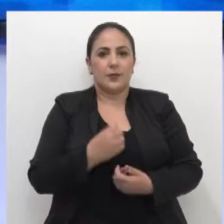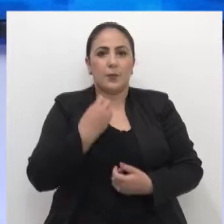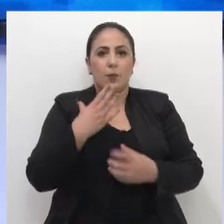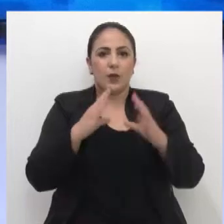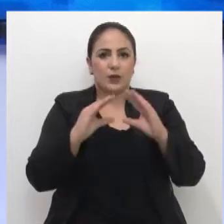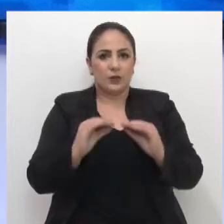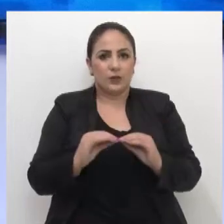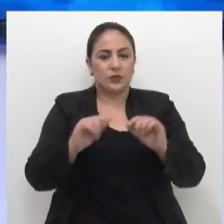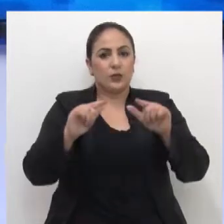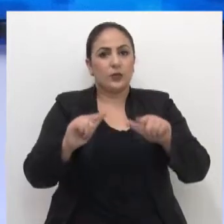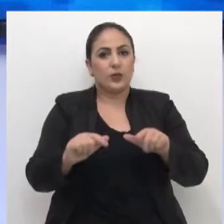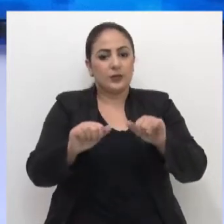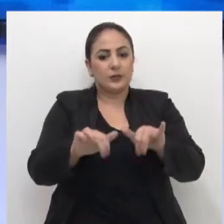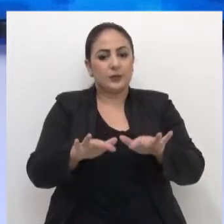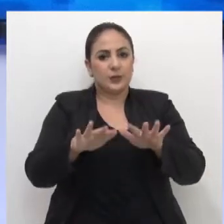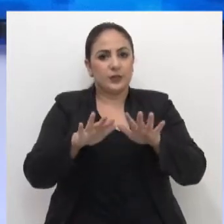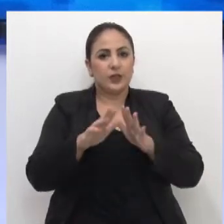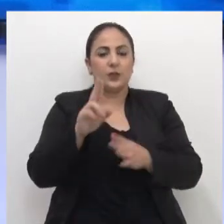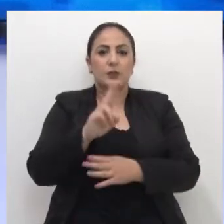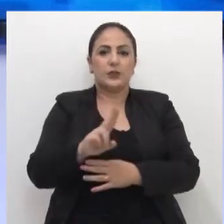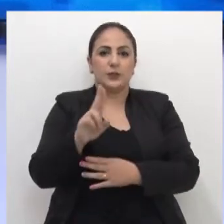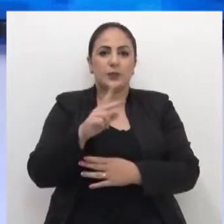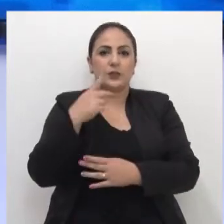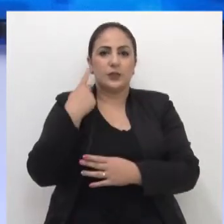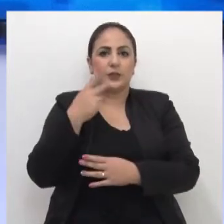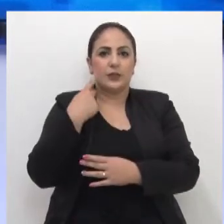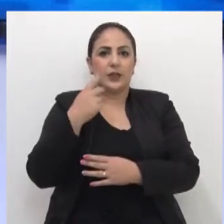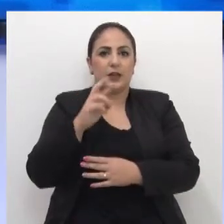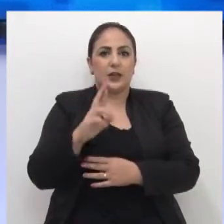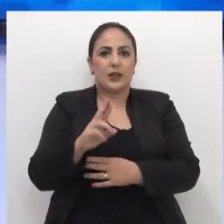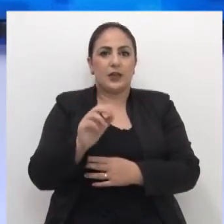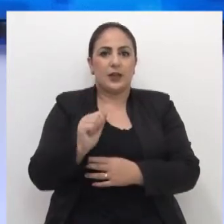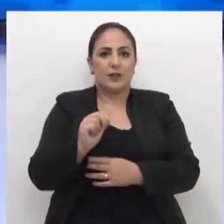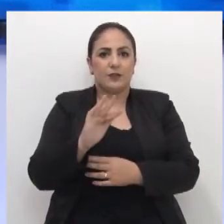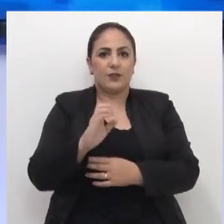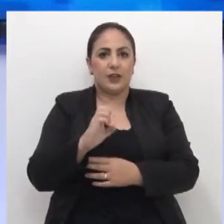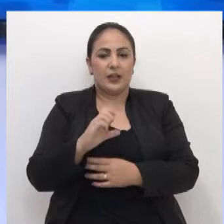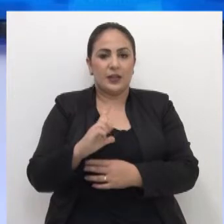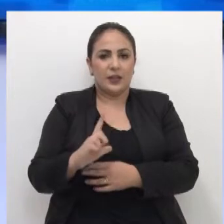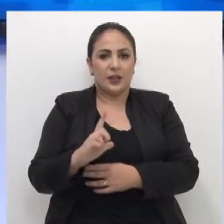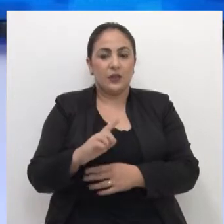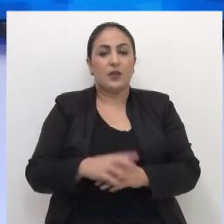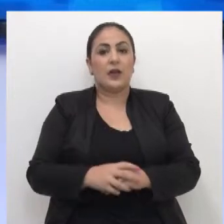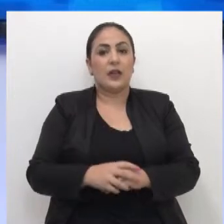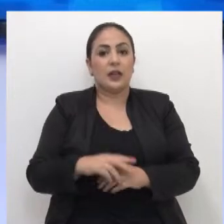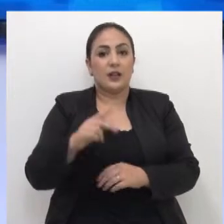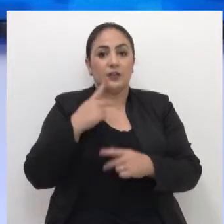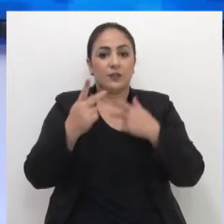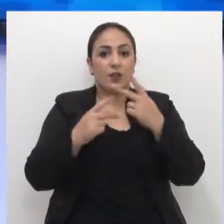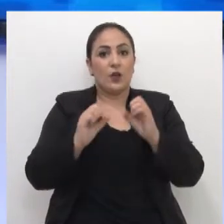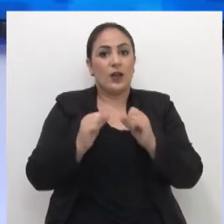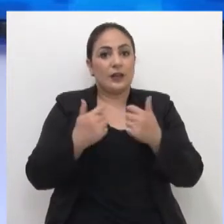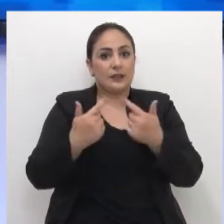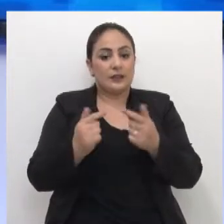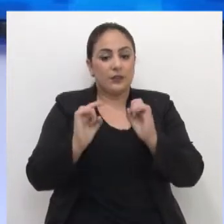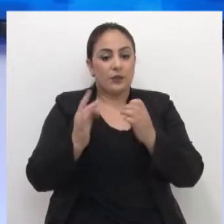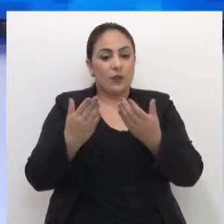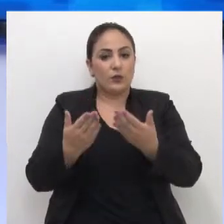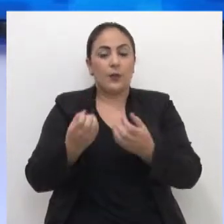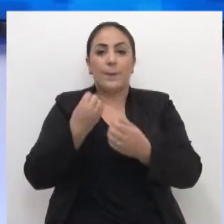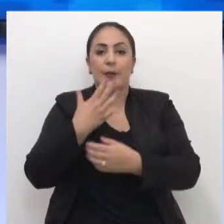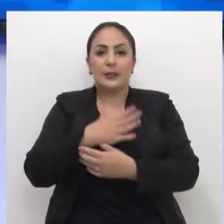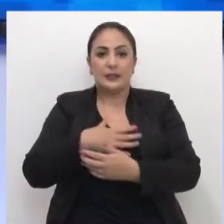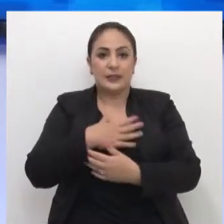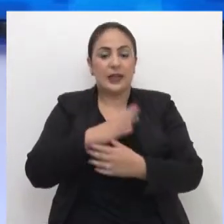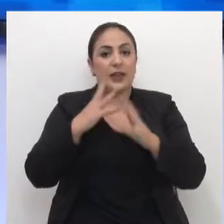Boa noite. Espaço do grande expediente é ocupado pelo vereador Rafael Colucci. Ele destacou ações